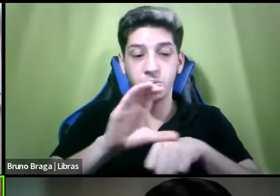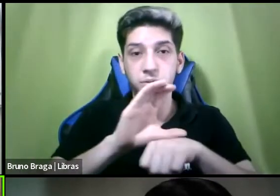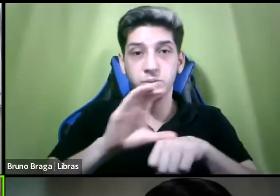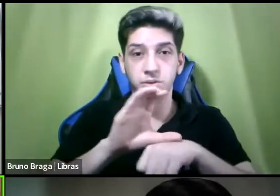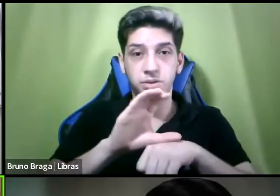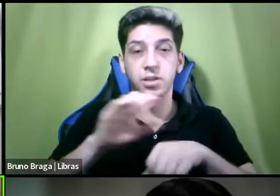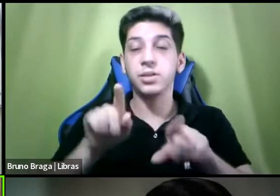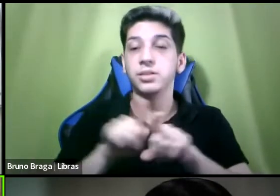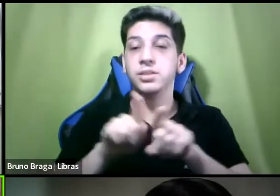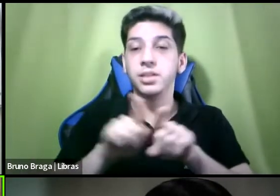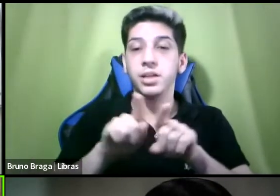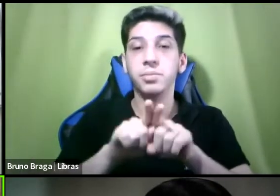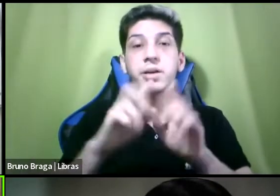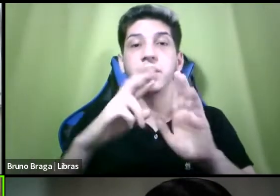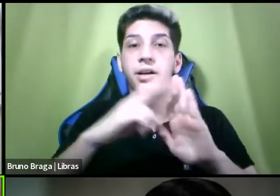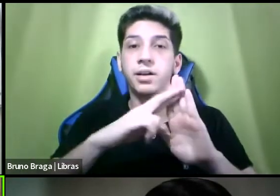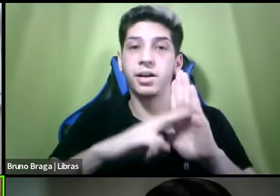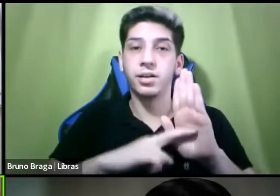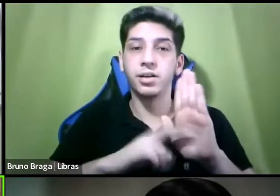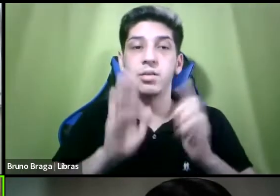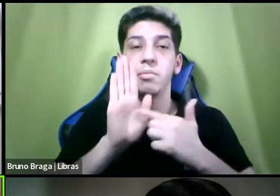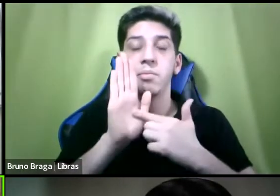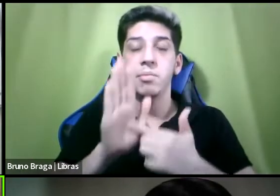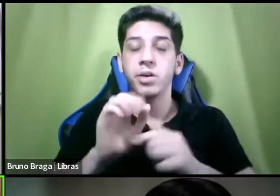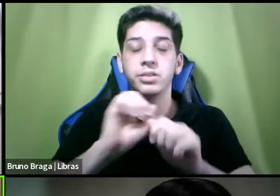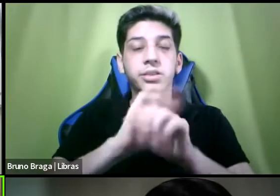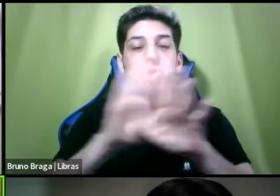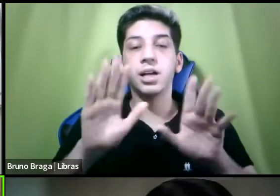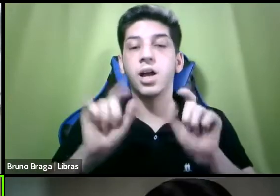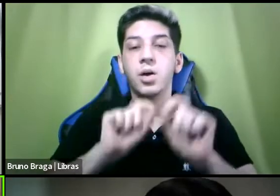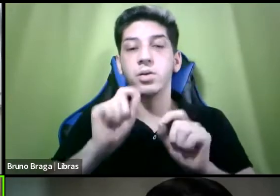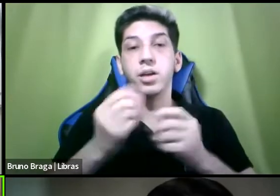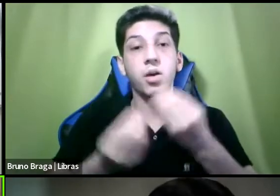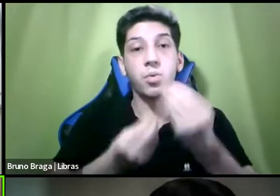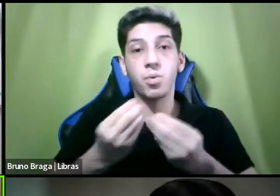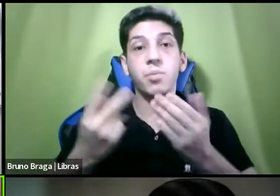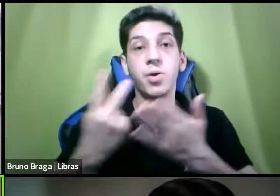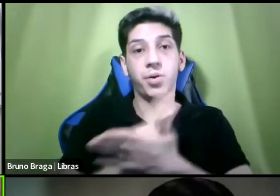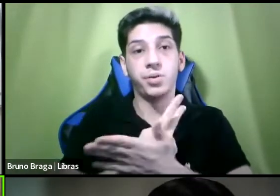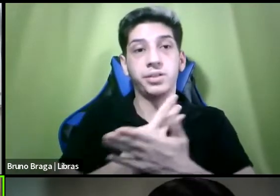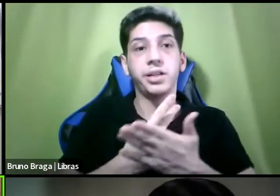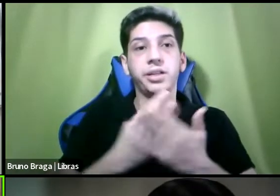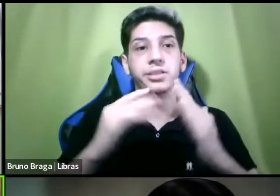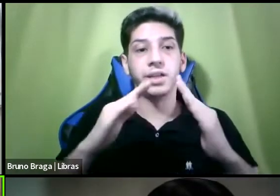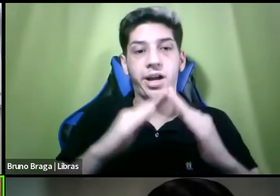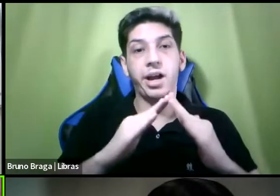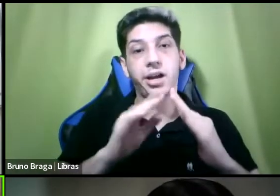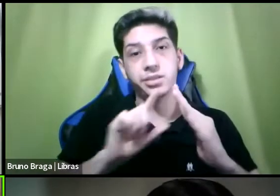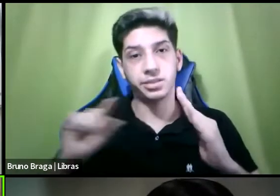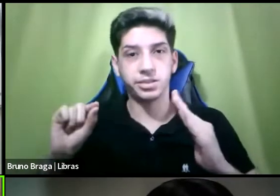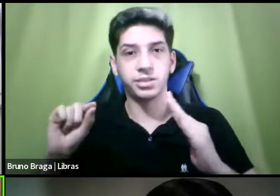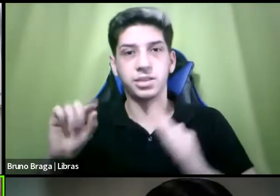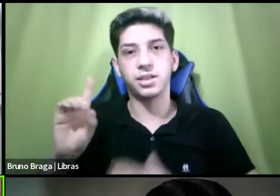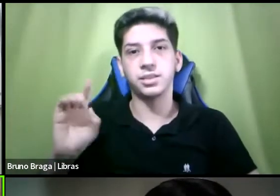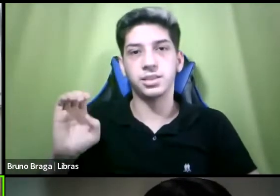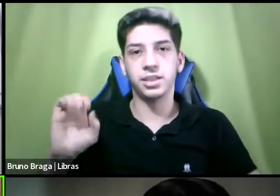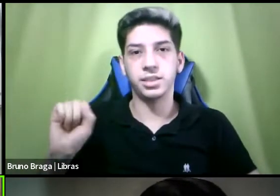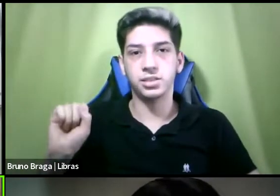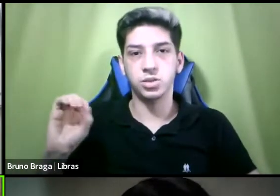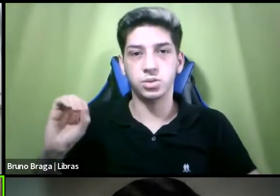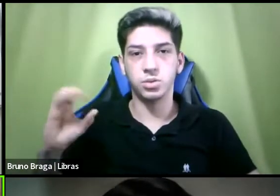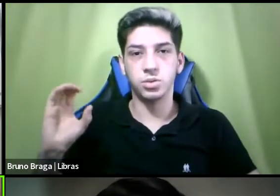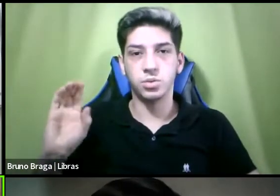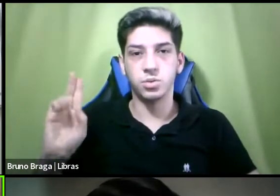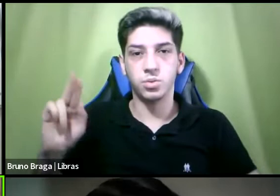resolução traz muito forte a questão da desocupação é importante a gente ter esse olhar